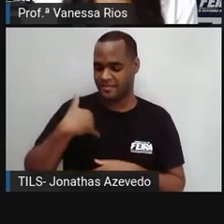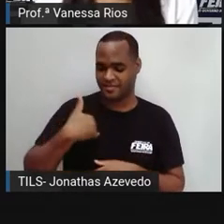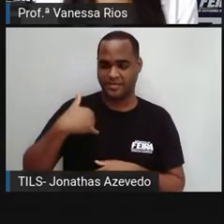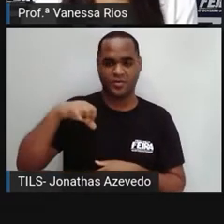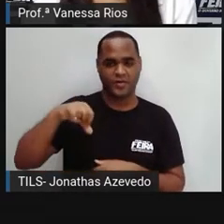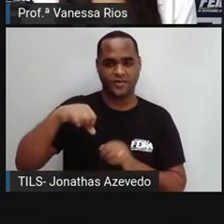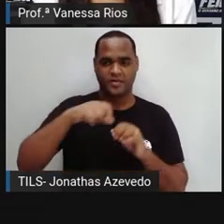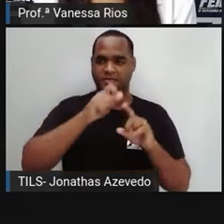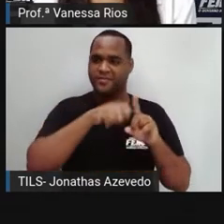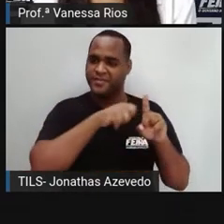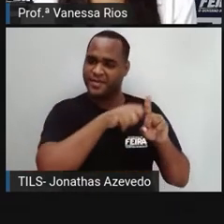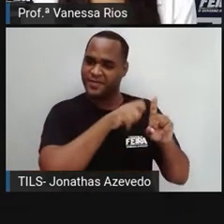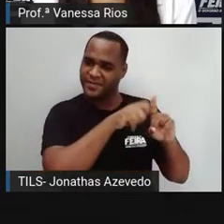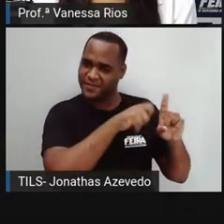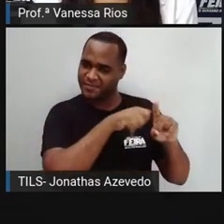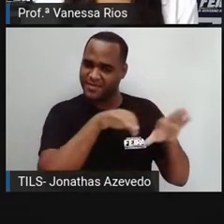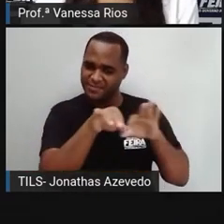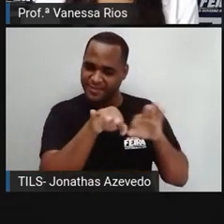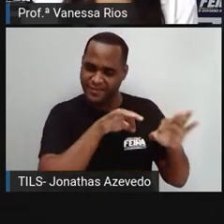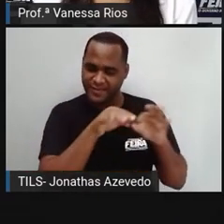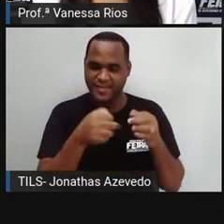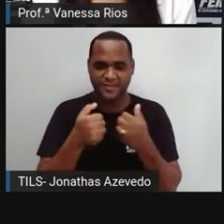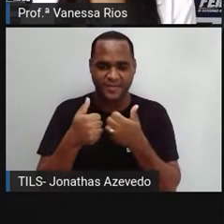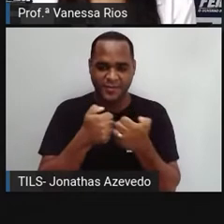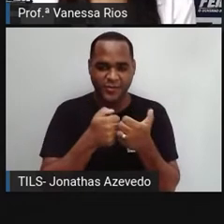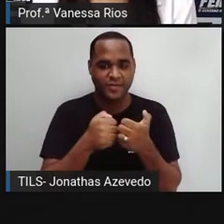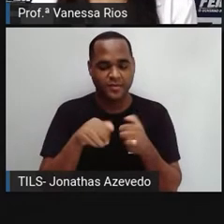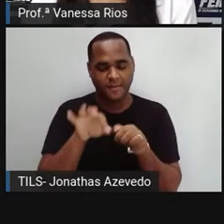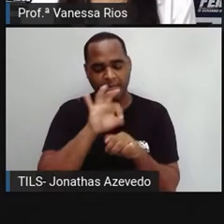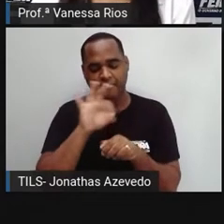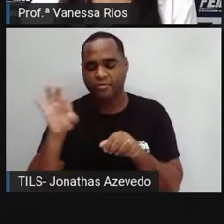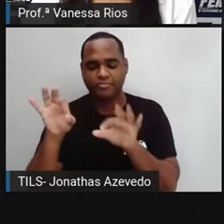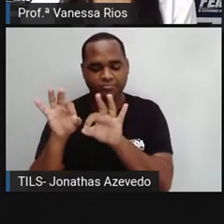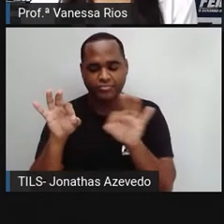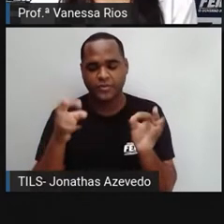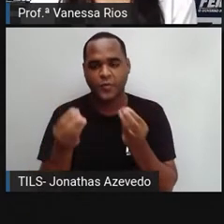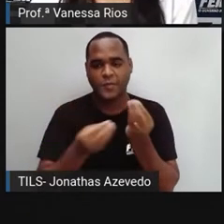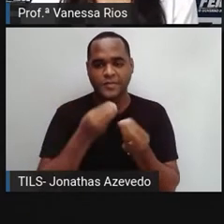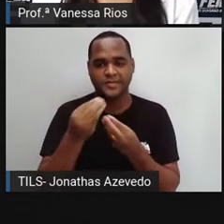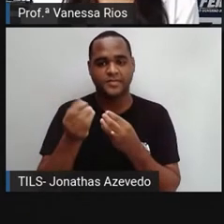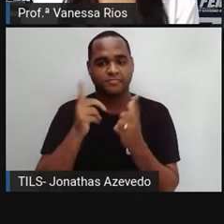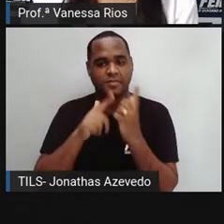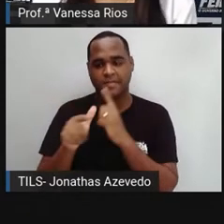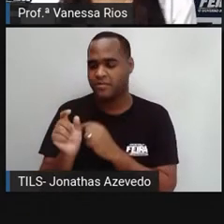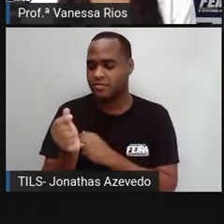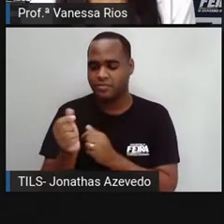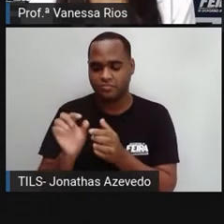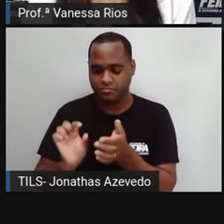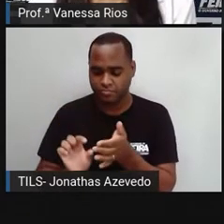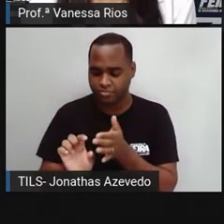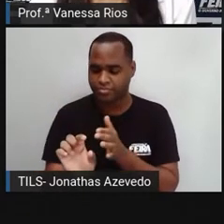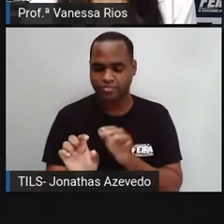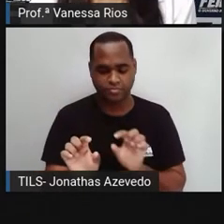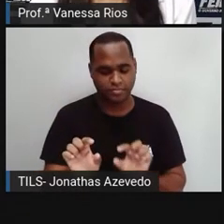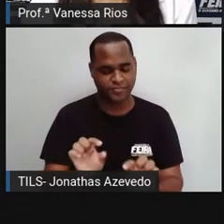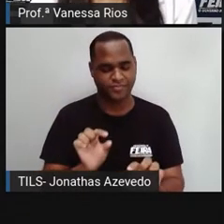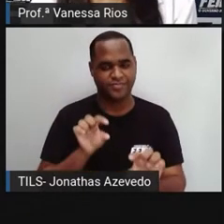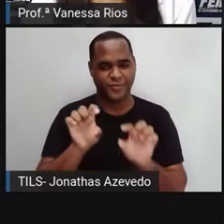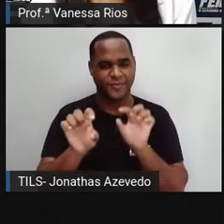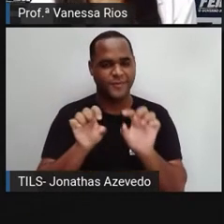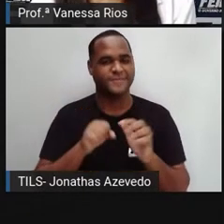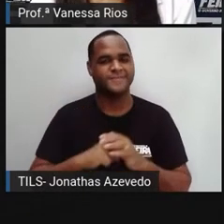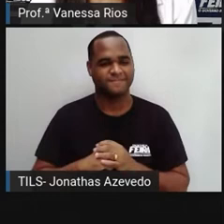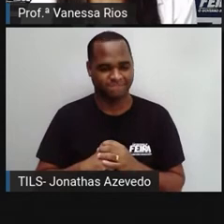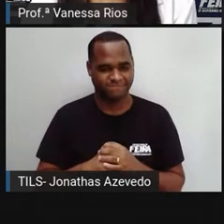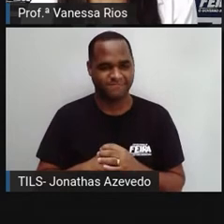meses para construir os jogos e elaborou o design e o método de controle das fichas. Monroy